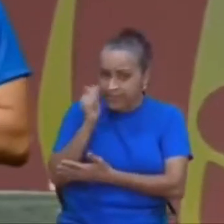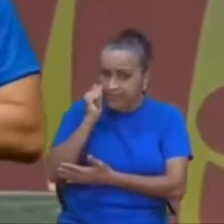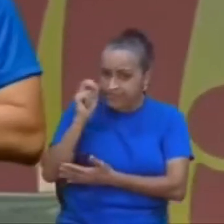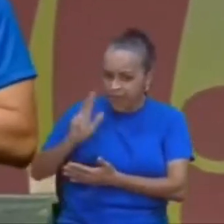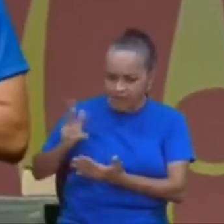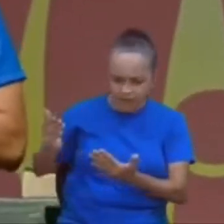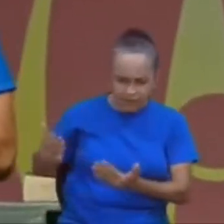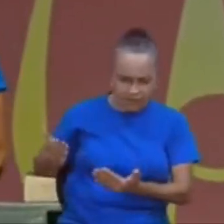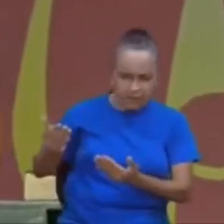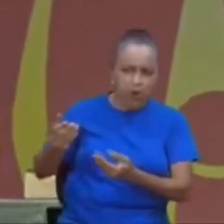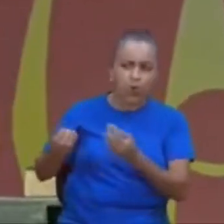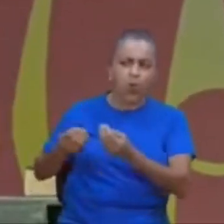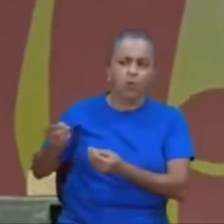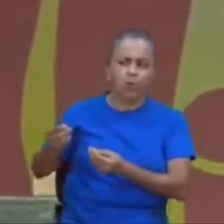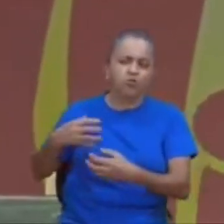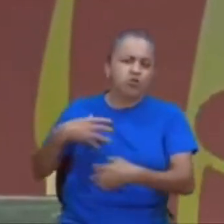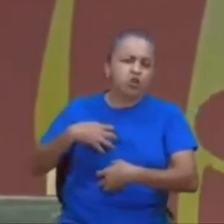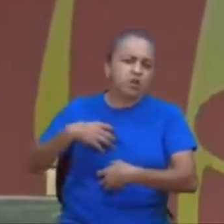mas principalmente as meninas,